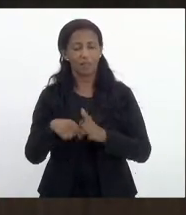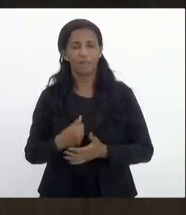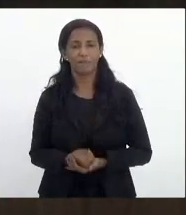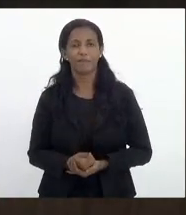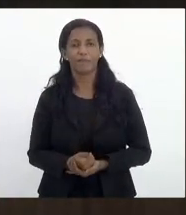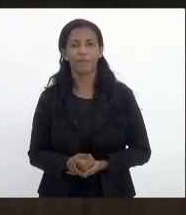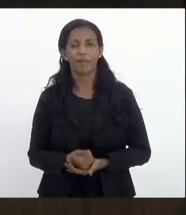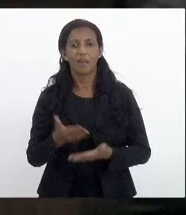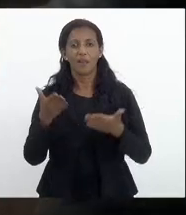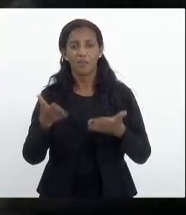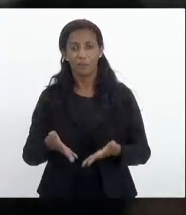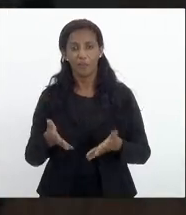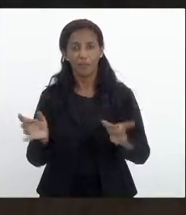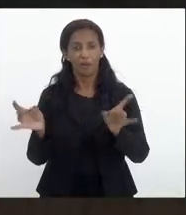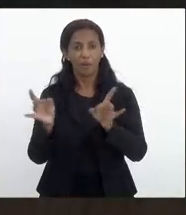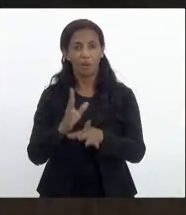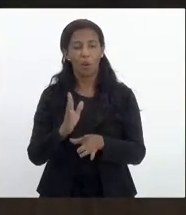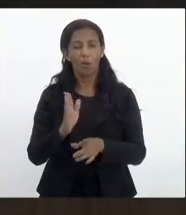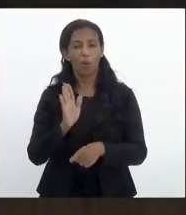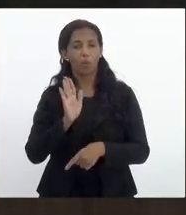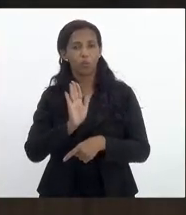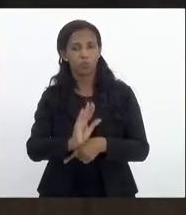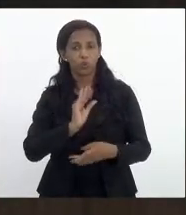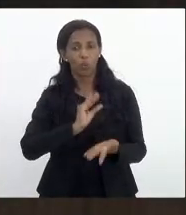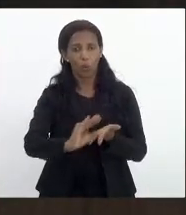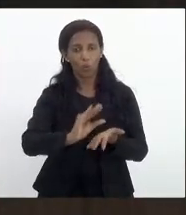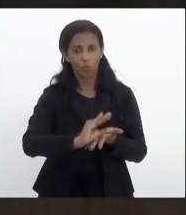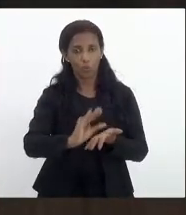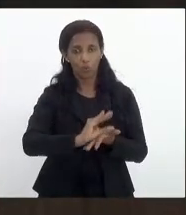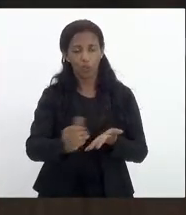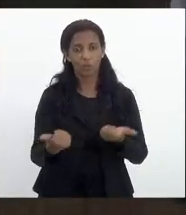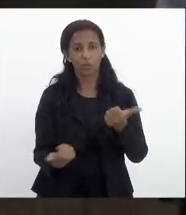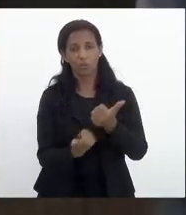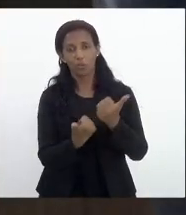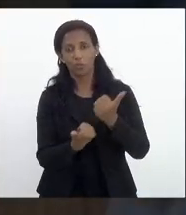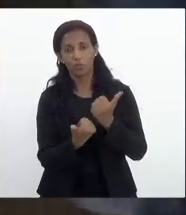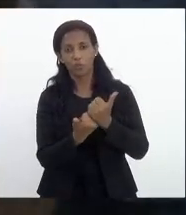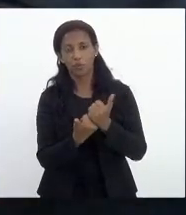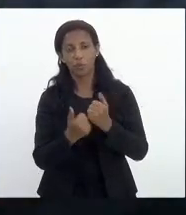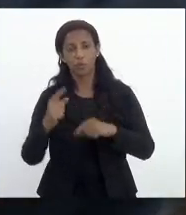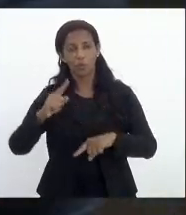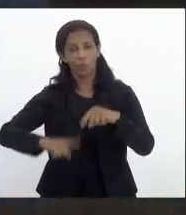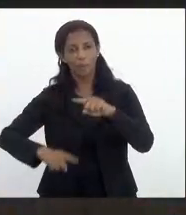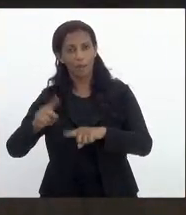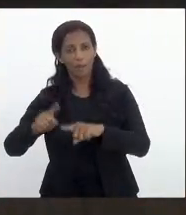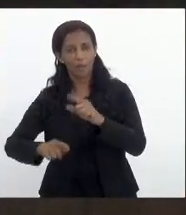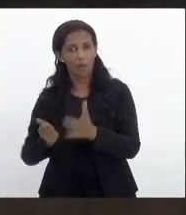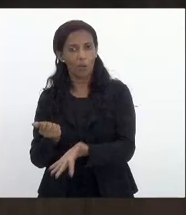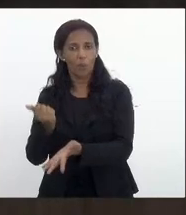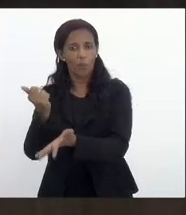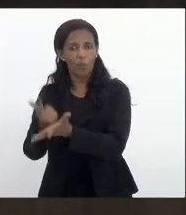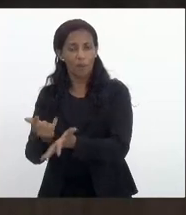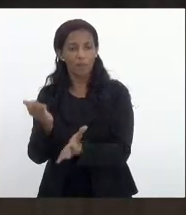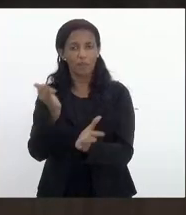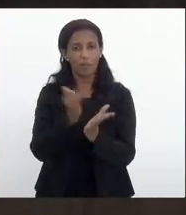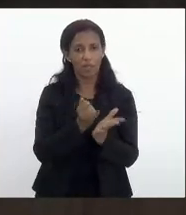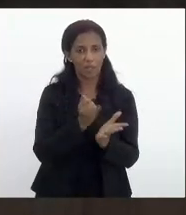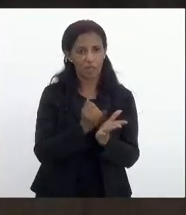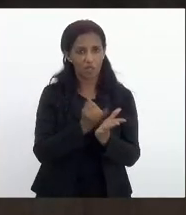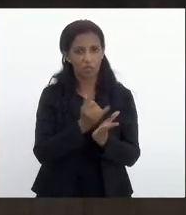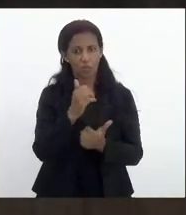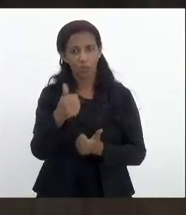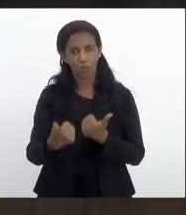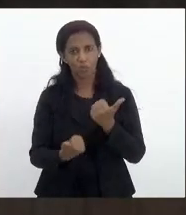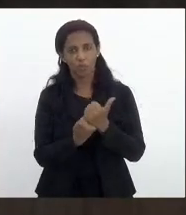trata esta lei fica eleito como contribuinte substituto das mercadorias adquiridas sujeitas ao regime de